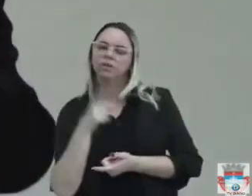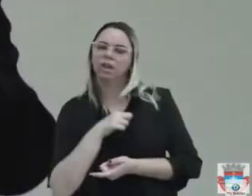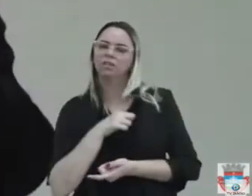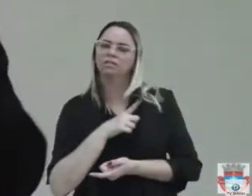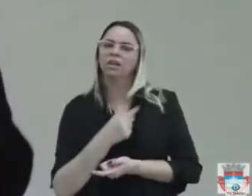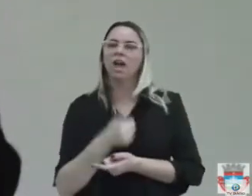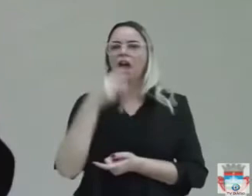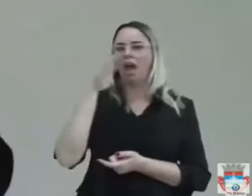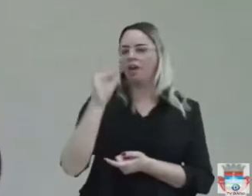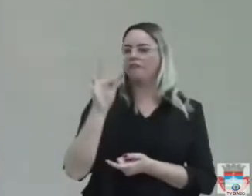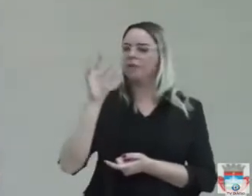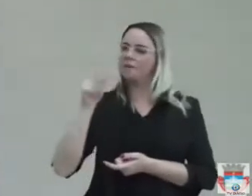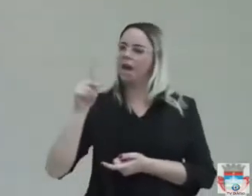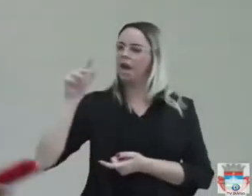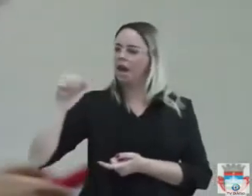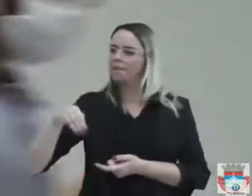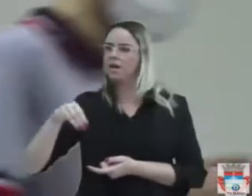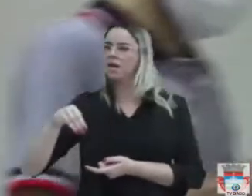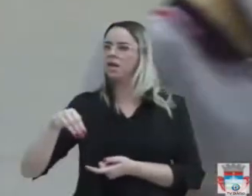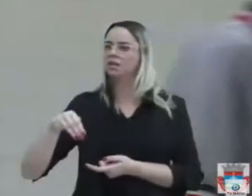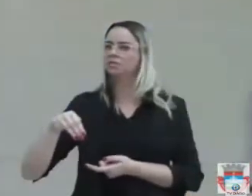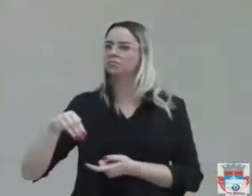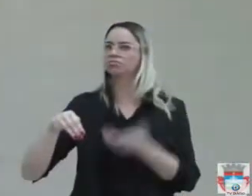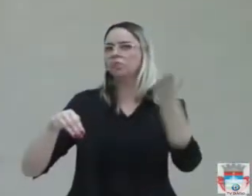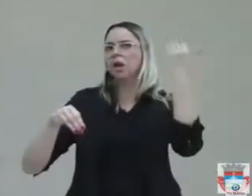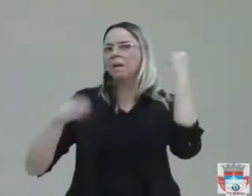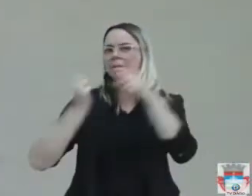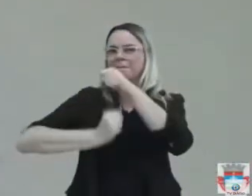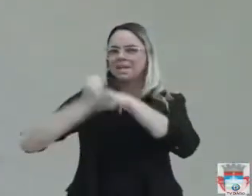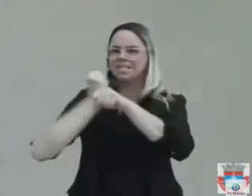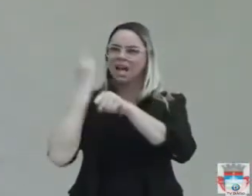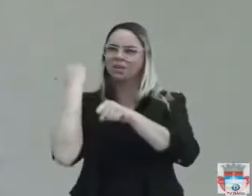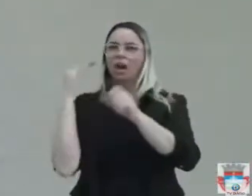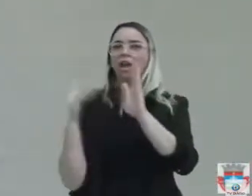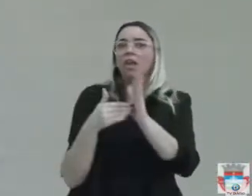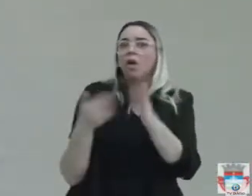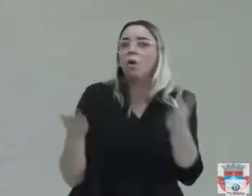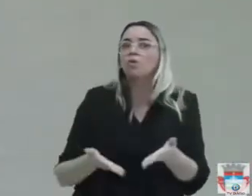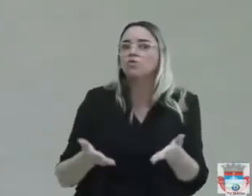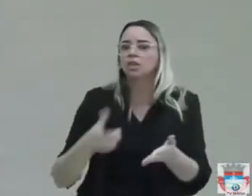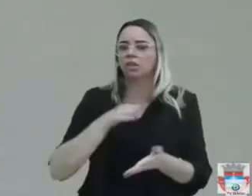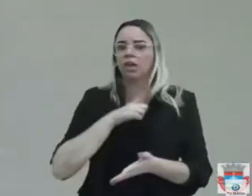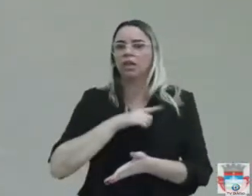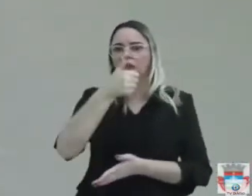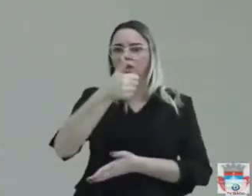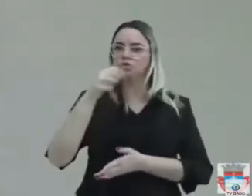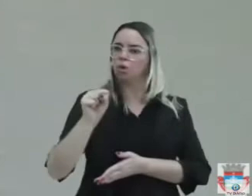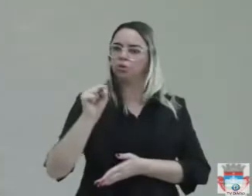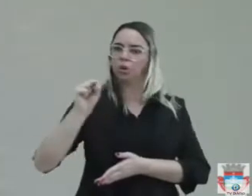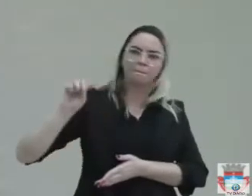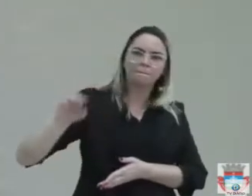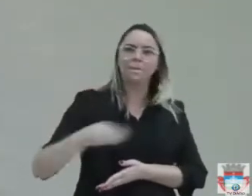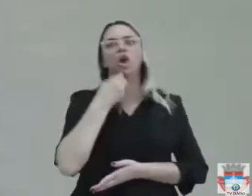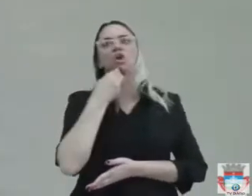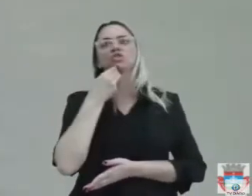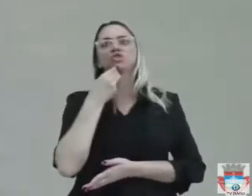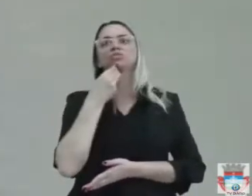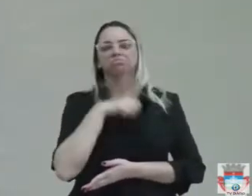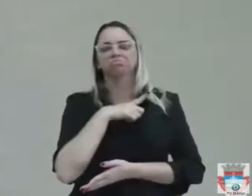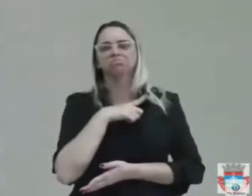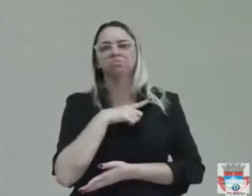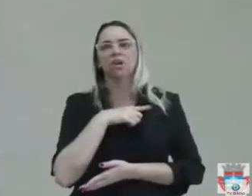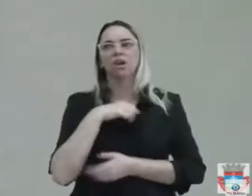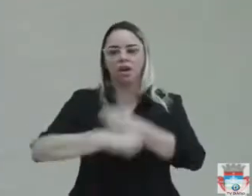FPM, o ano passado até essa data, tinha chegado 18 milhões. E no ano de